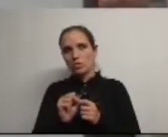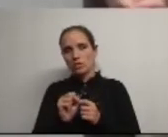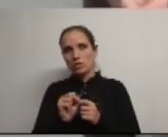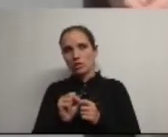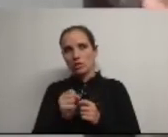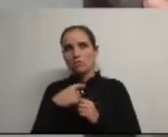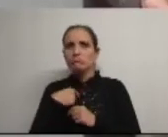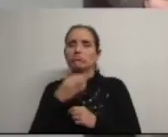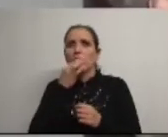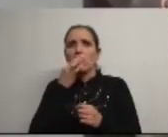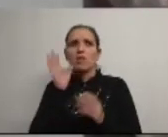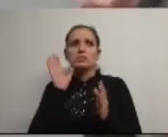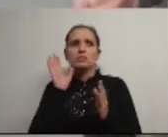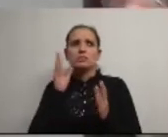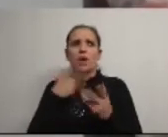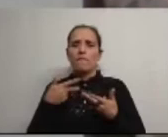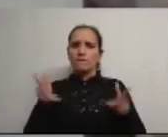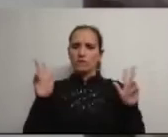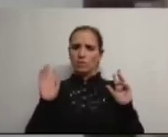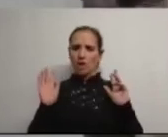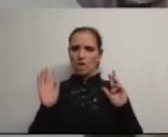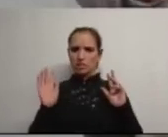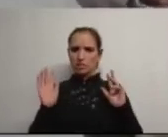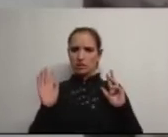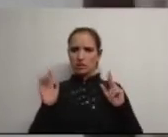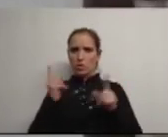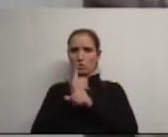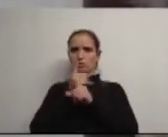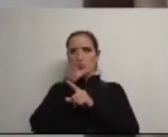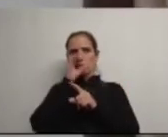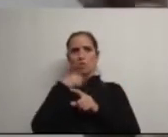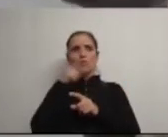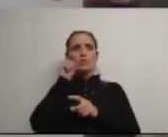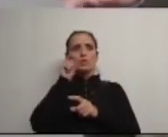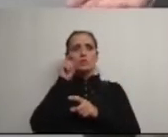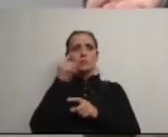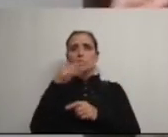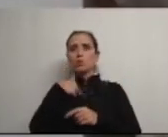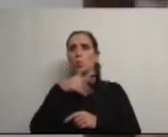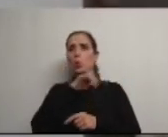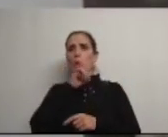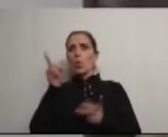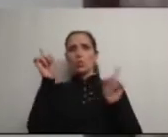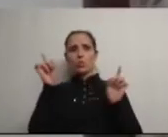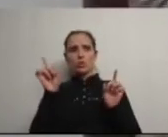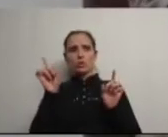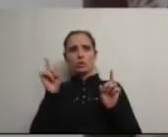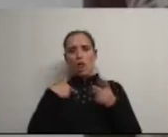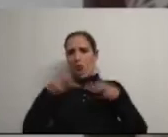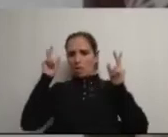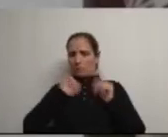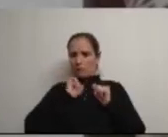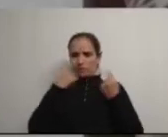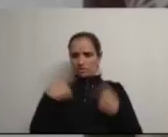reparem eu estou a falar com à vontade quer dizer é uma medida do governo que eu defendo mas que não estou de acordo portanto com a inteira liberdade